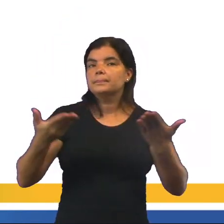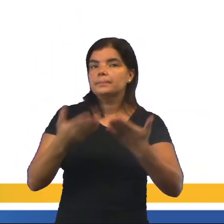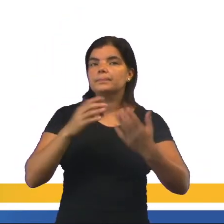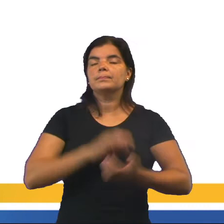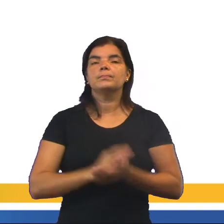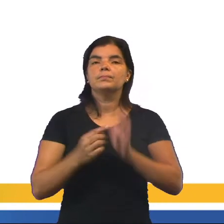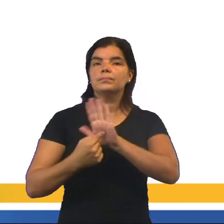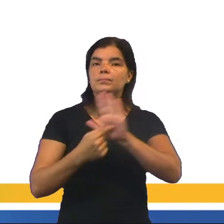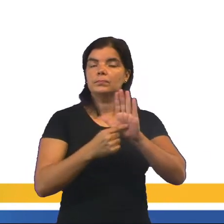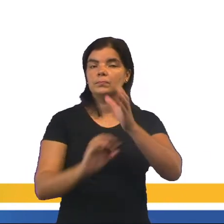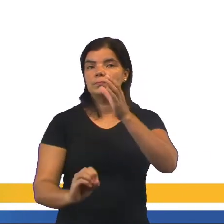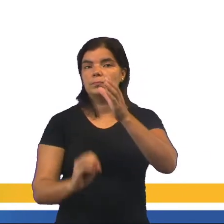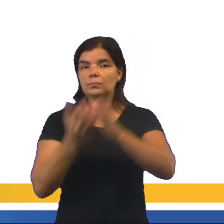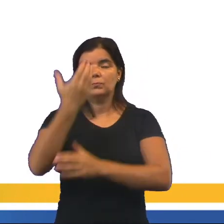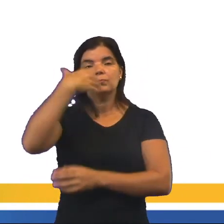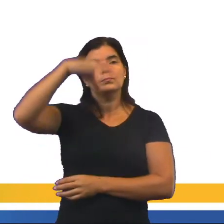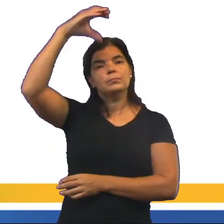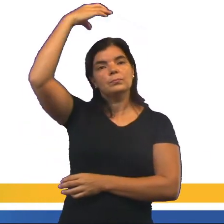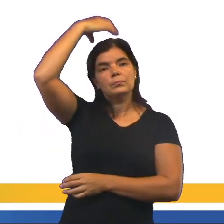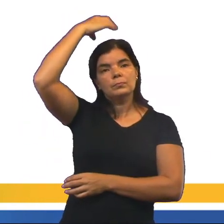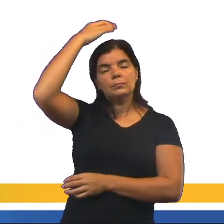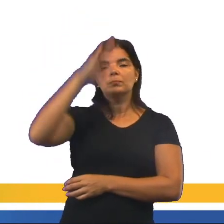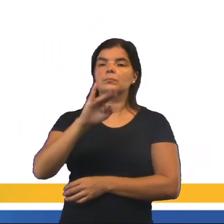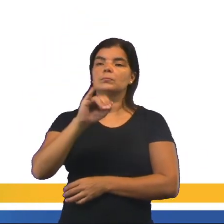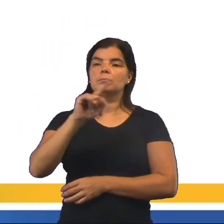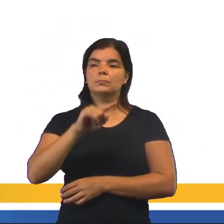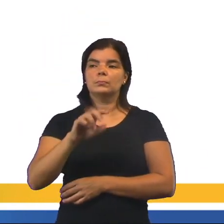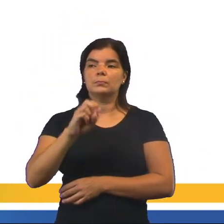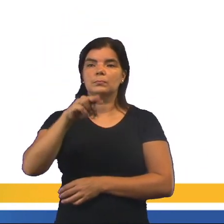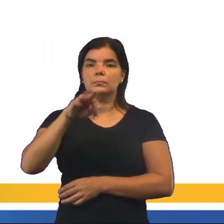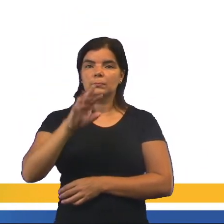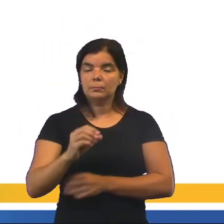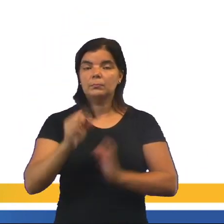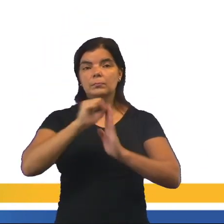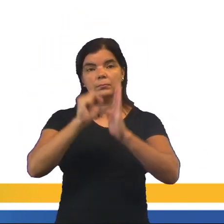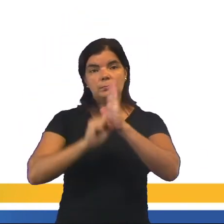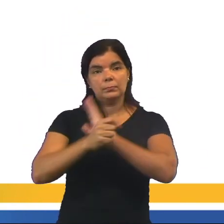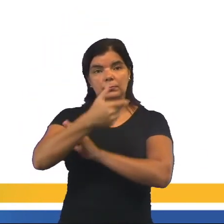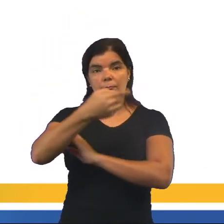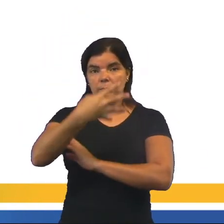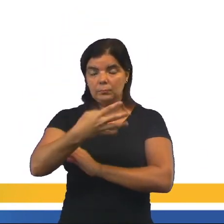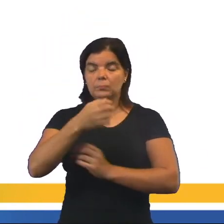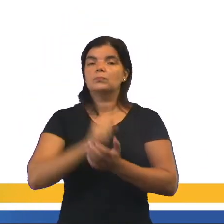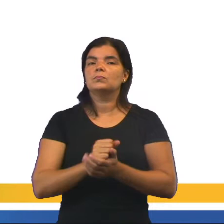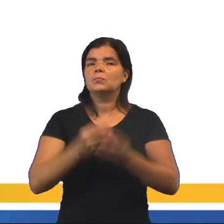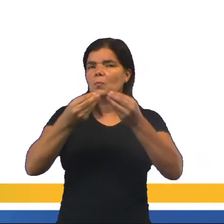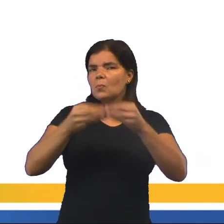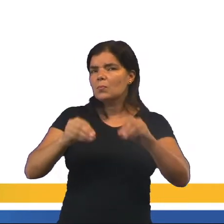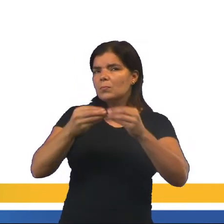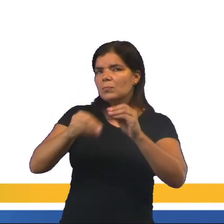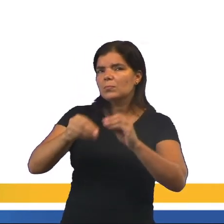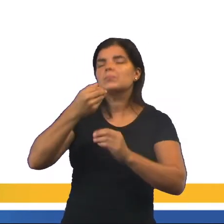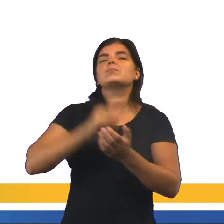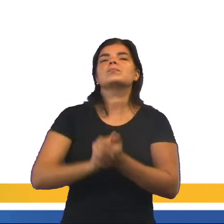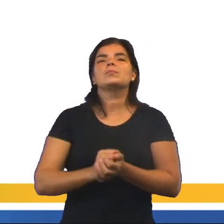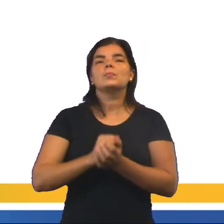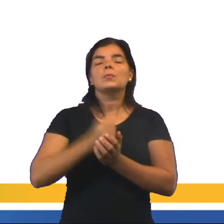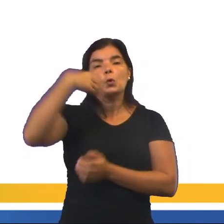hoje, a gente apresentou a origem do Império Bizantino, que foi lá no século IV, com a crise do Império Romano.